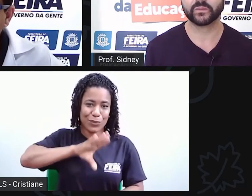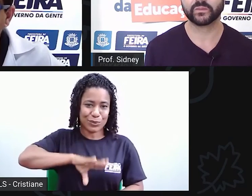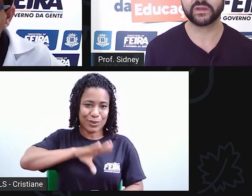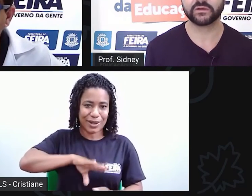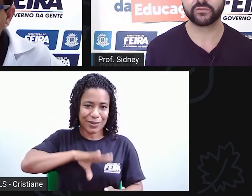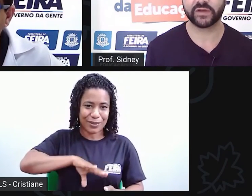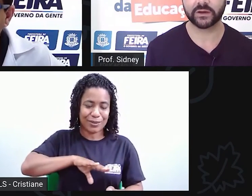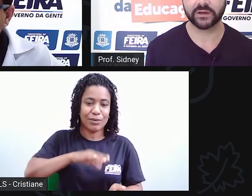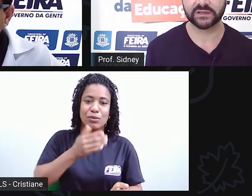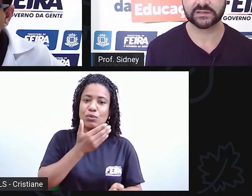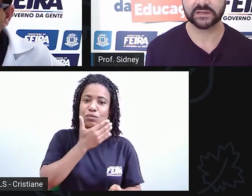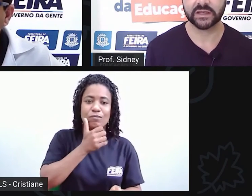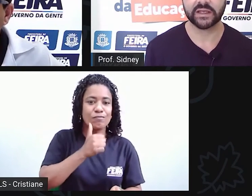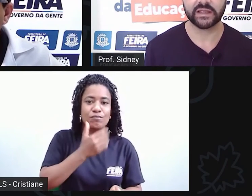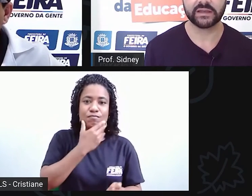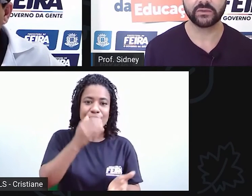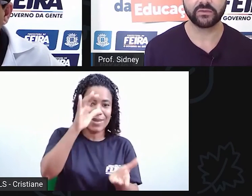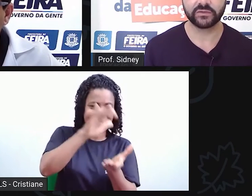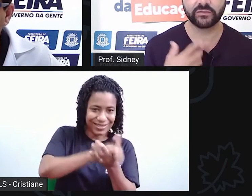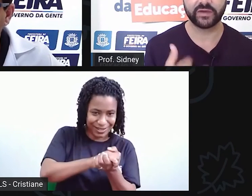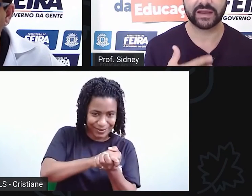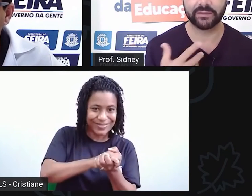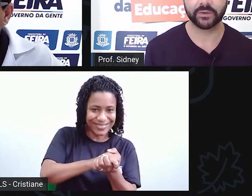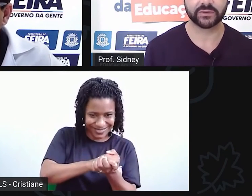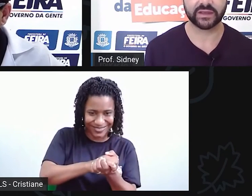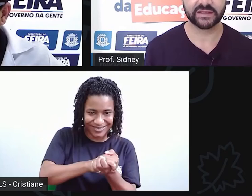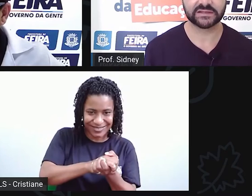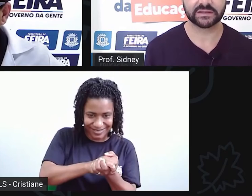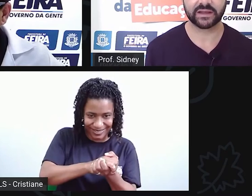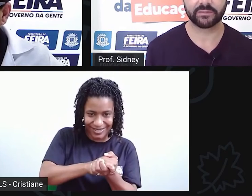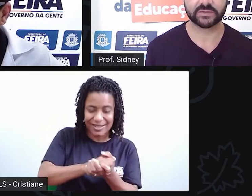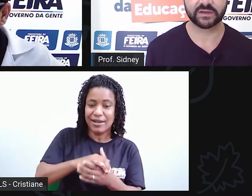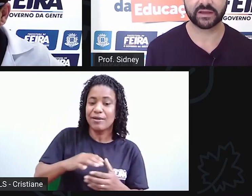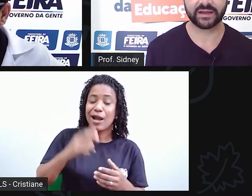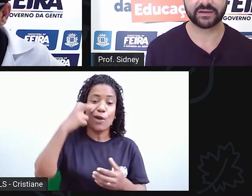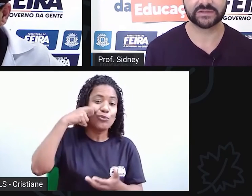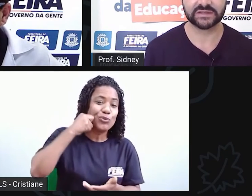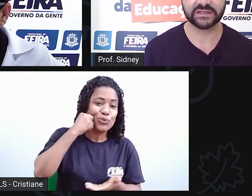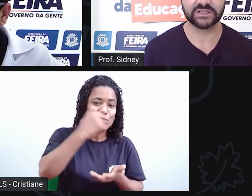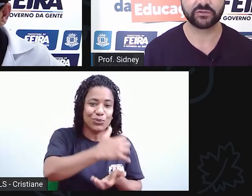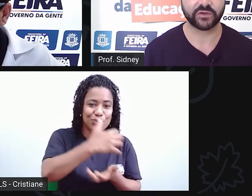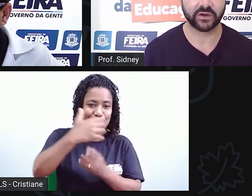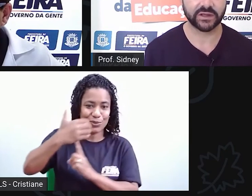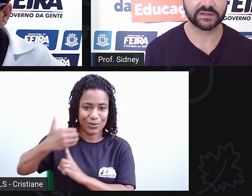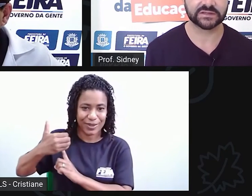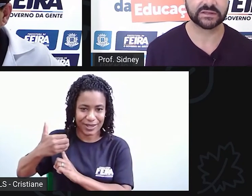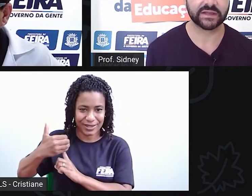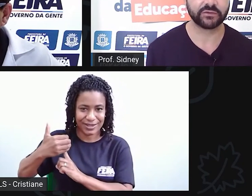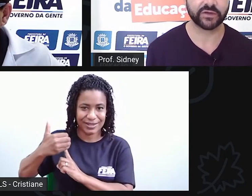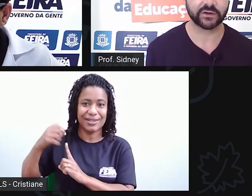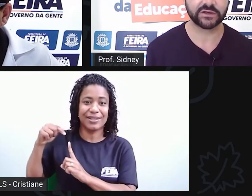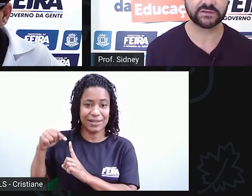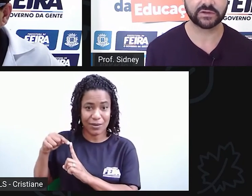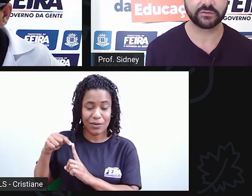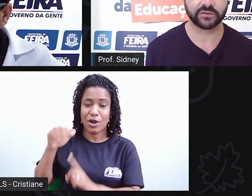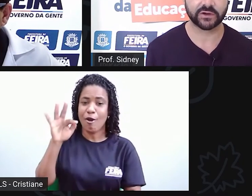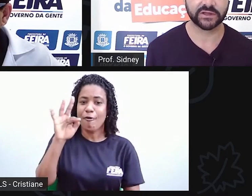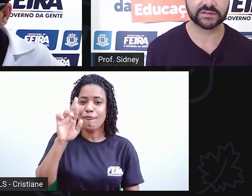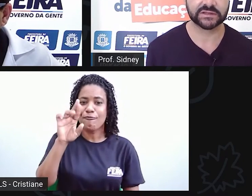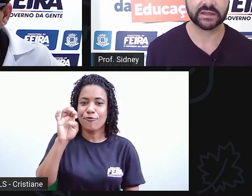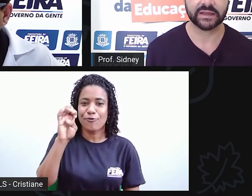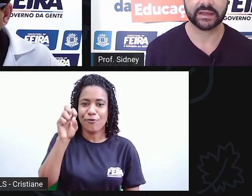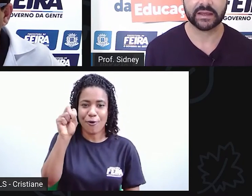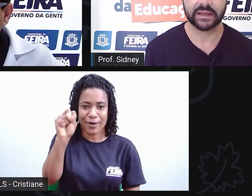menino feroz. e no falar português se entendia Fros, o feroz virou